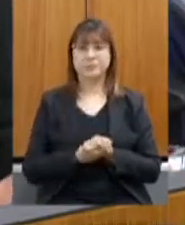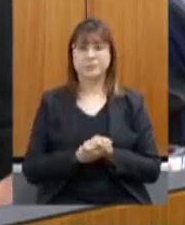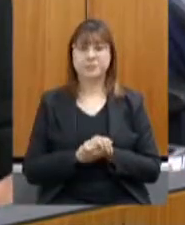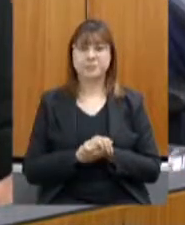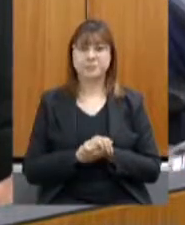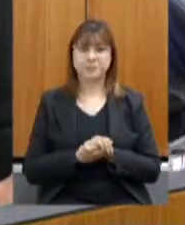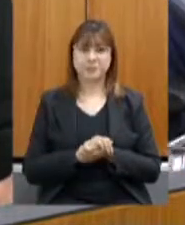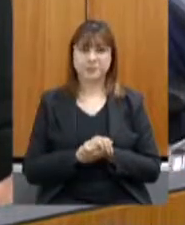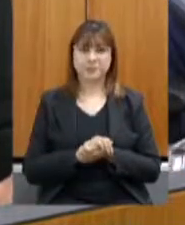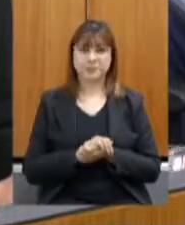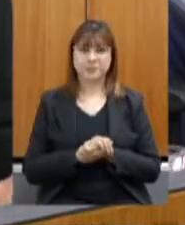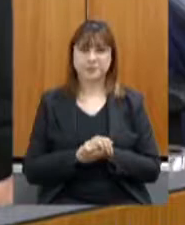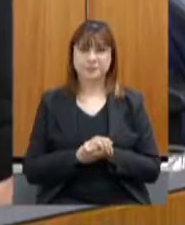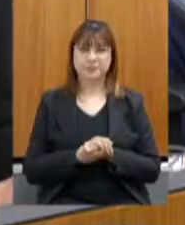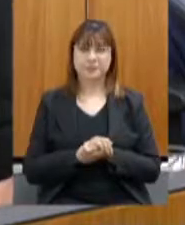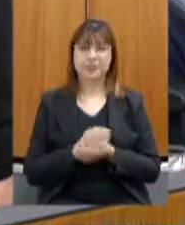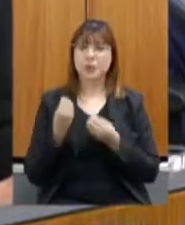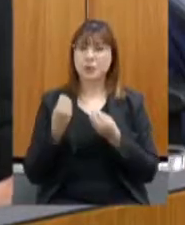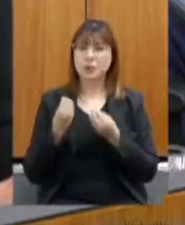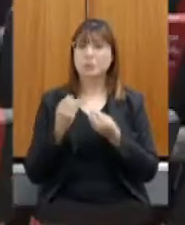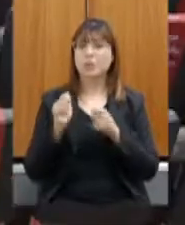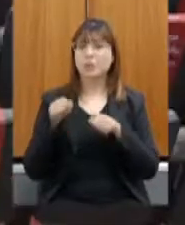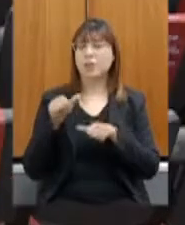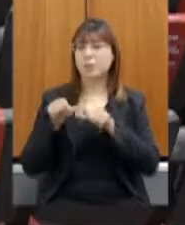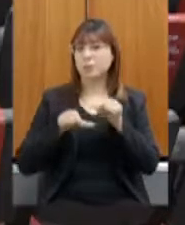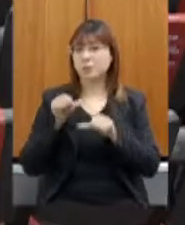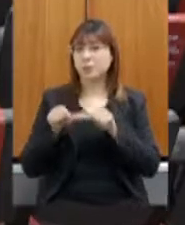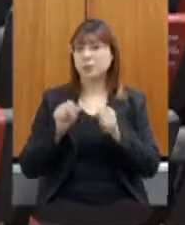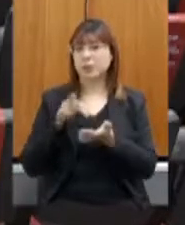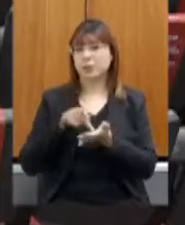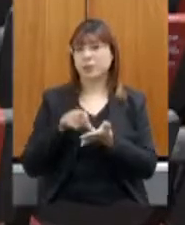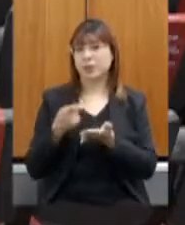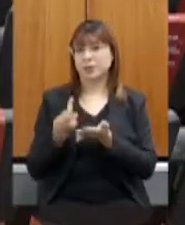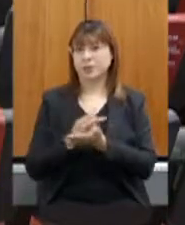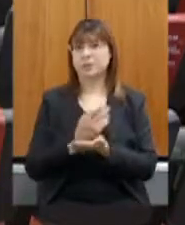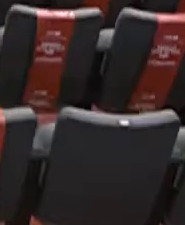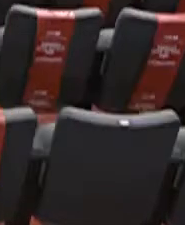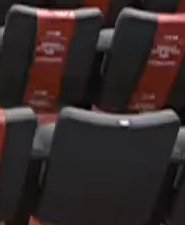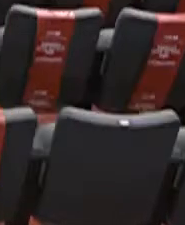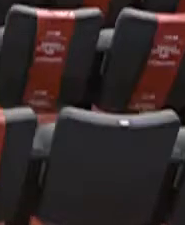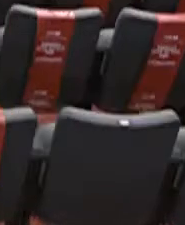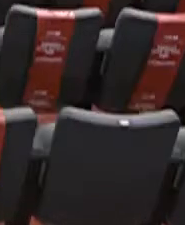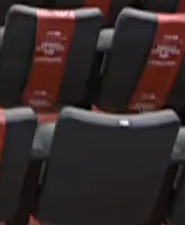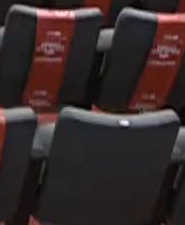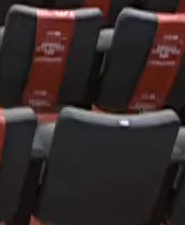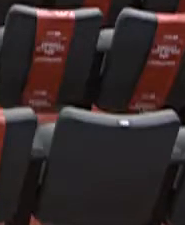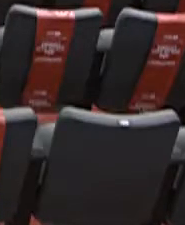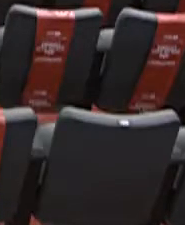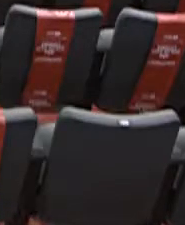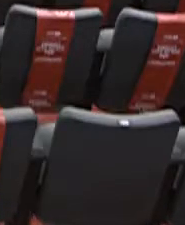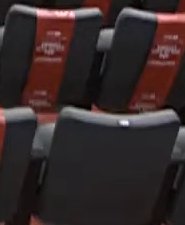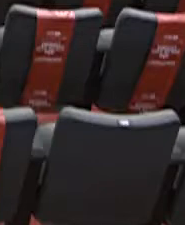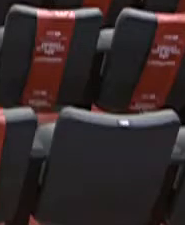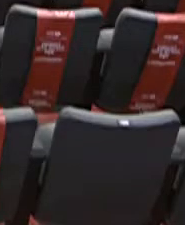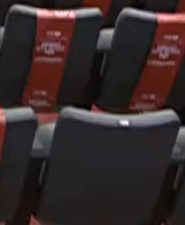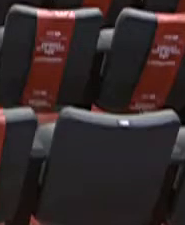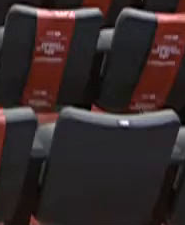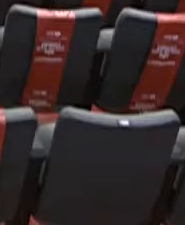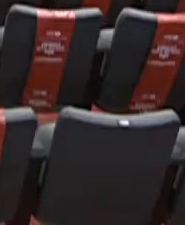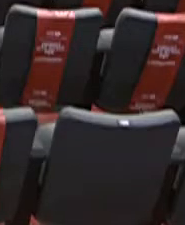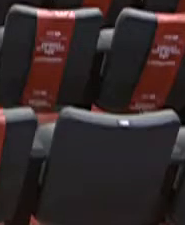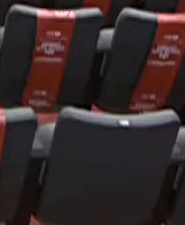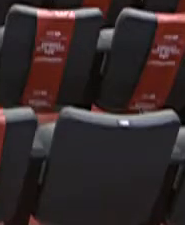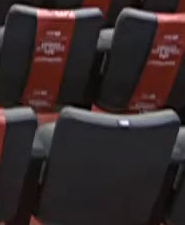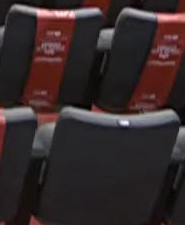mudar a realidade de uma região. Então, chegamos, eu meu marido, há 34 anos atrás, no noroeste de Minas, numa